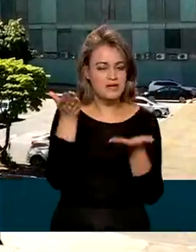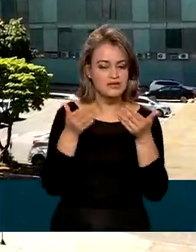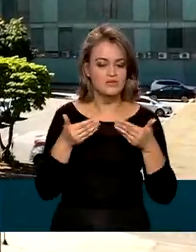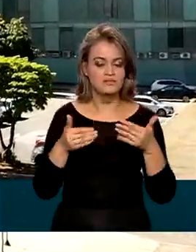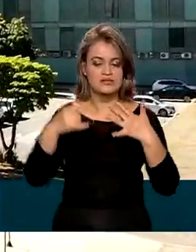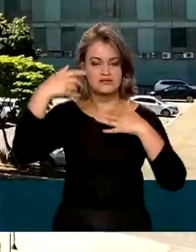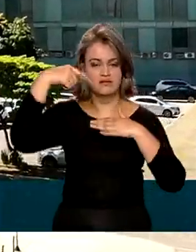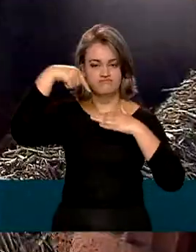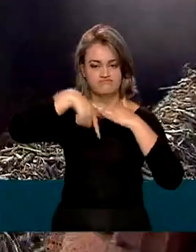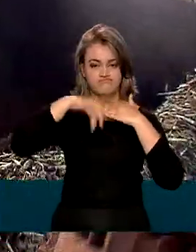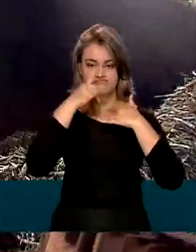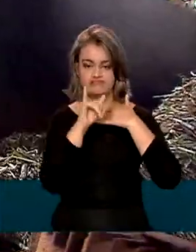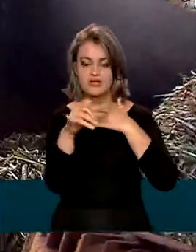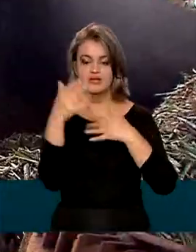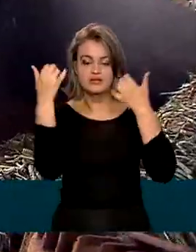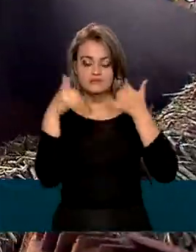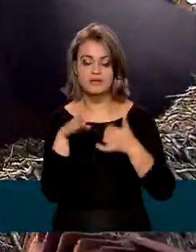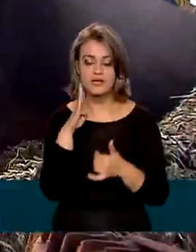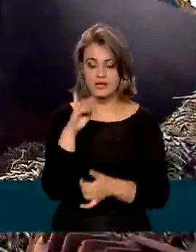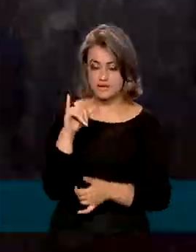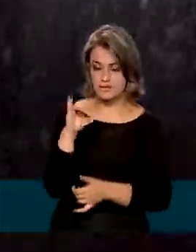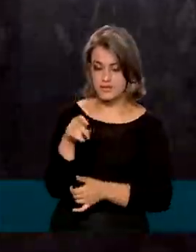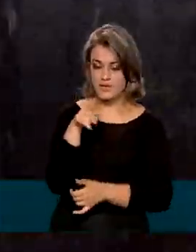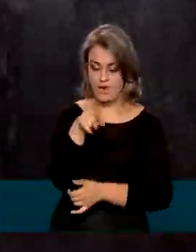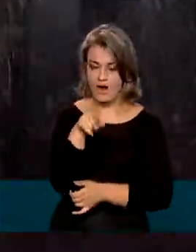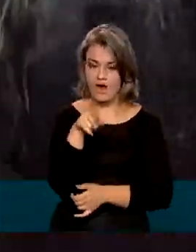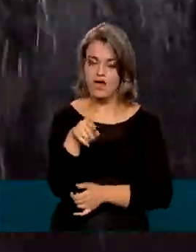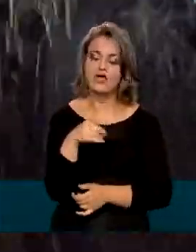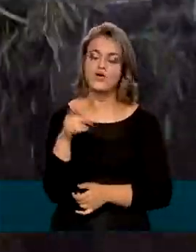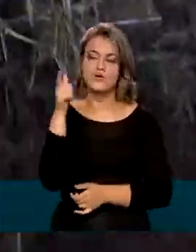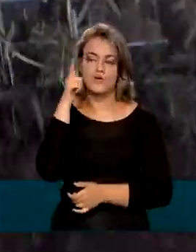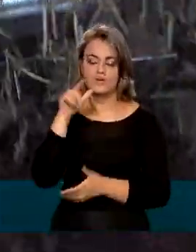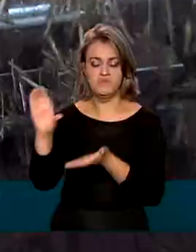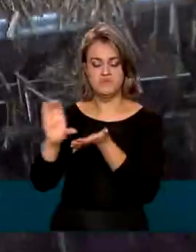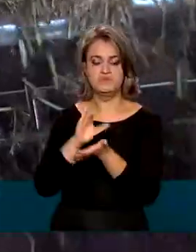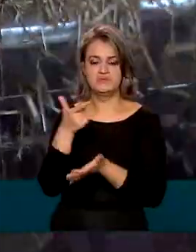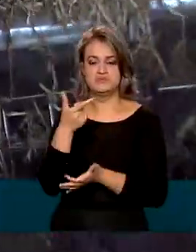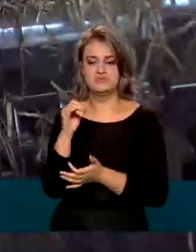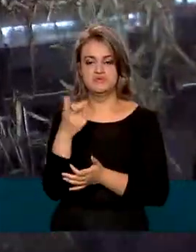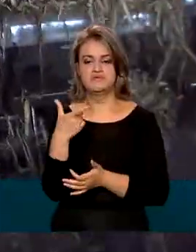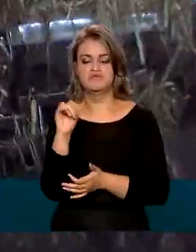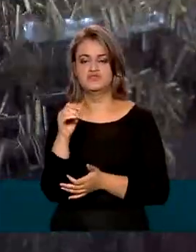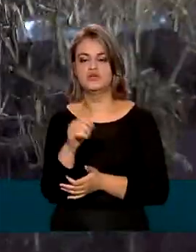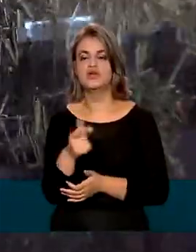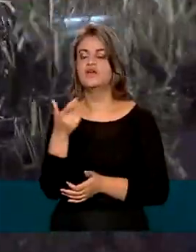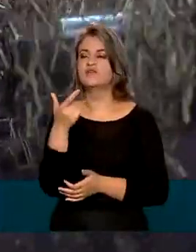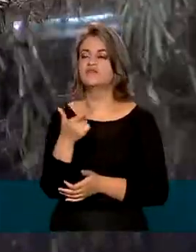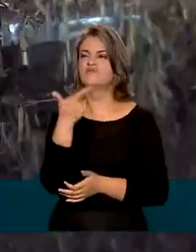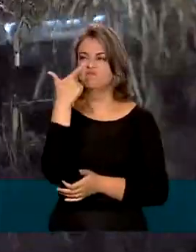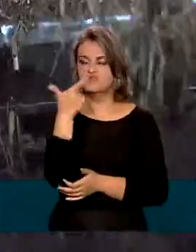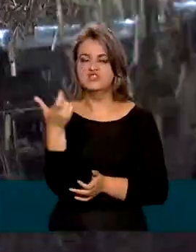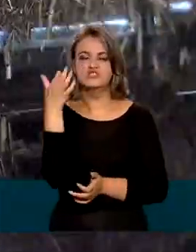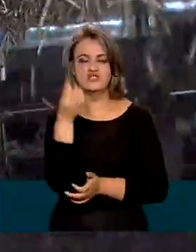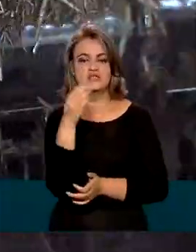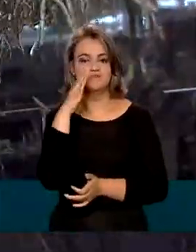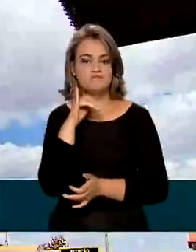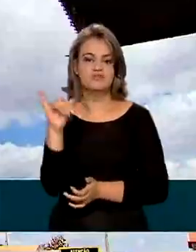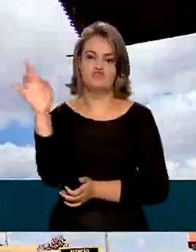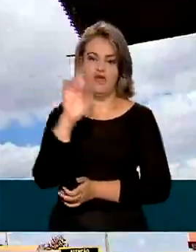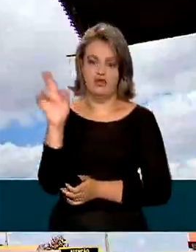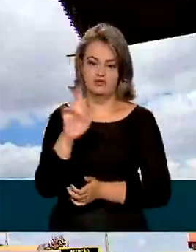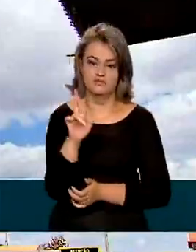de Minas e Energia, o setor de biocombustíveis faturou, em 2020, mais de R 26 bilhões,